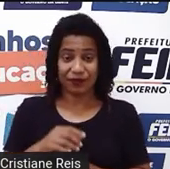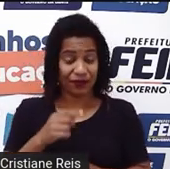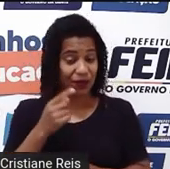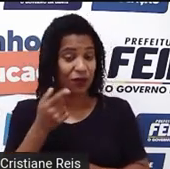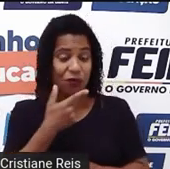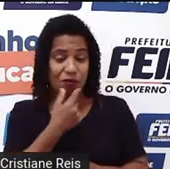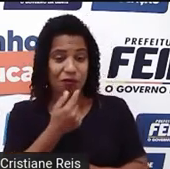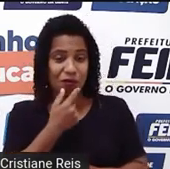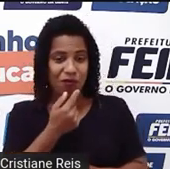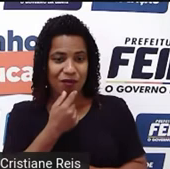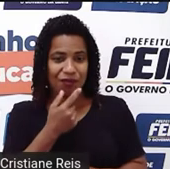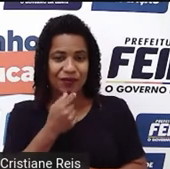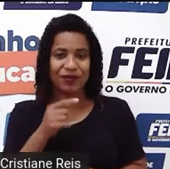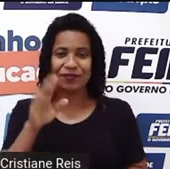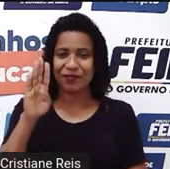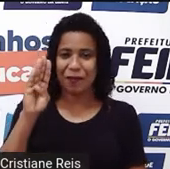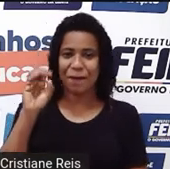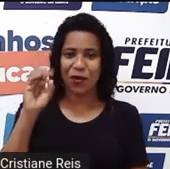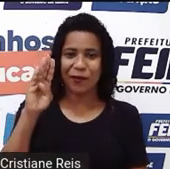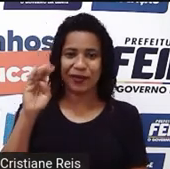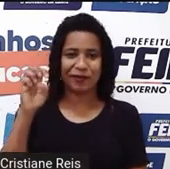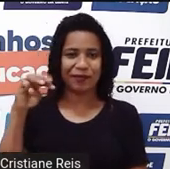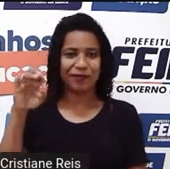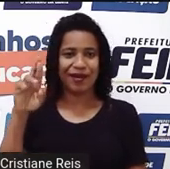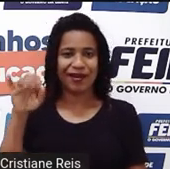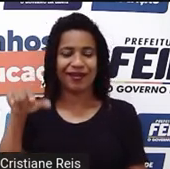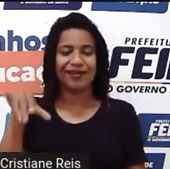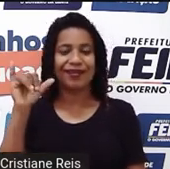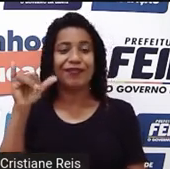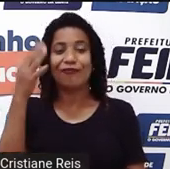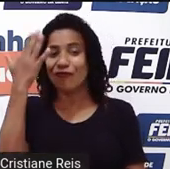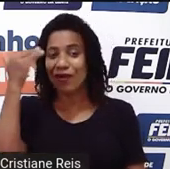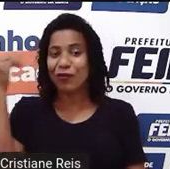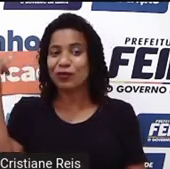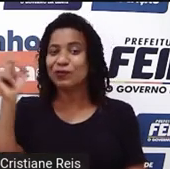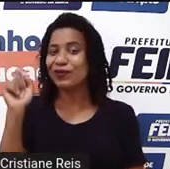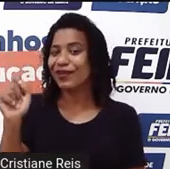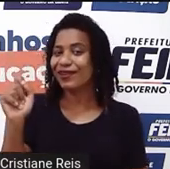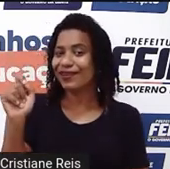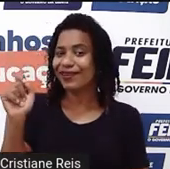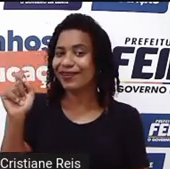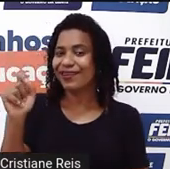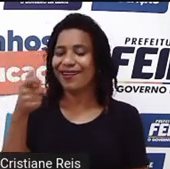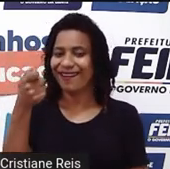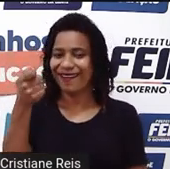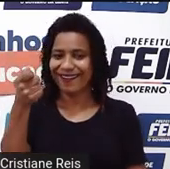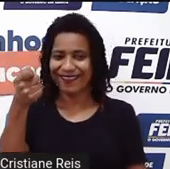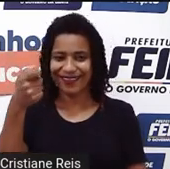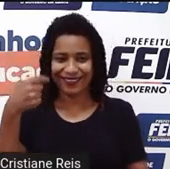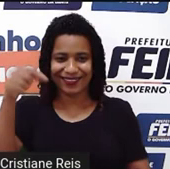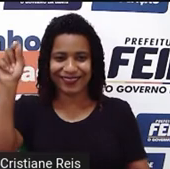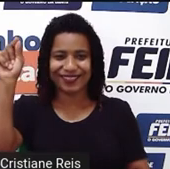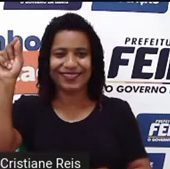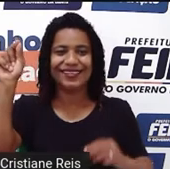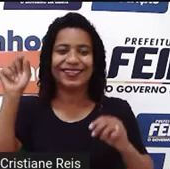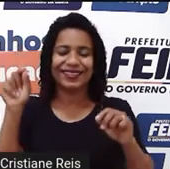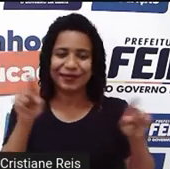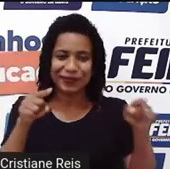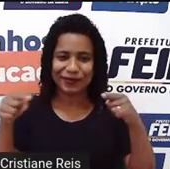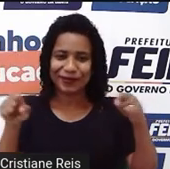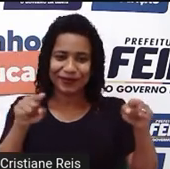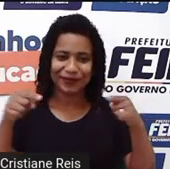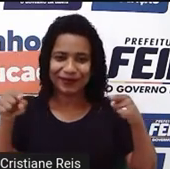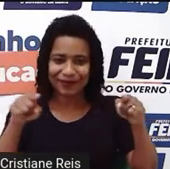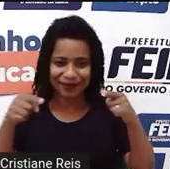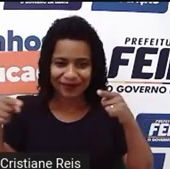música, por escrever ou por praticar esportes. Music students, ok? That's right. Let's